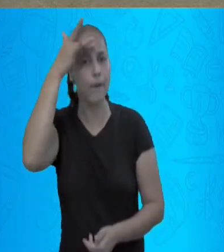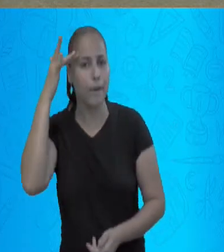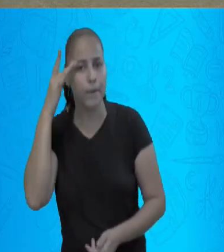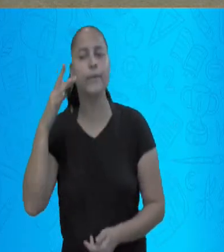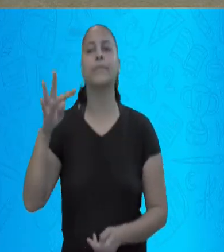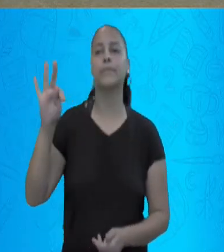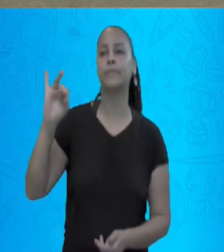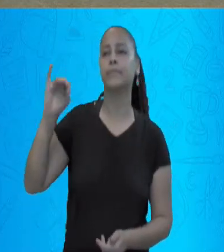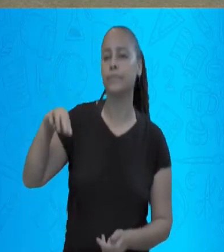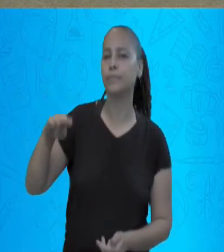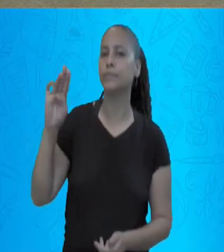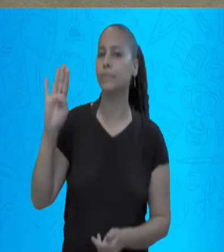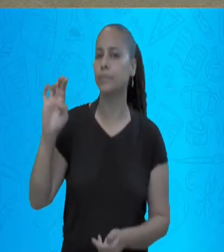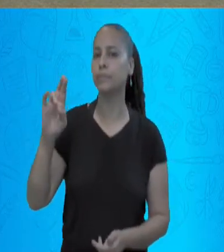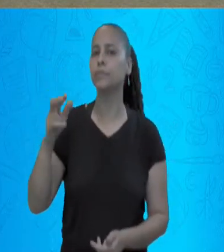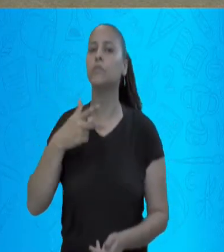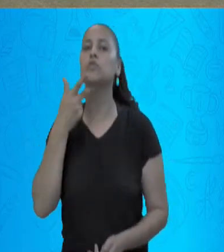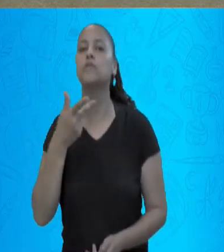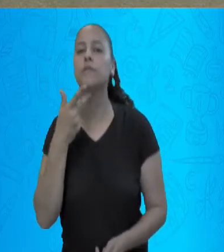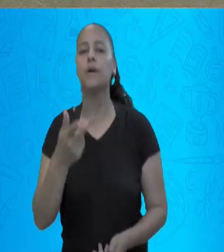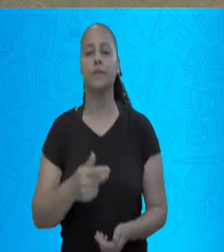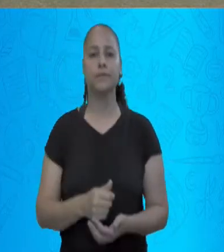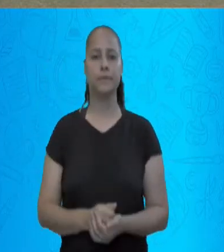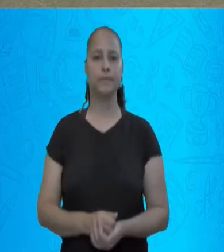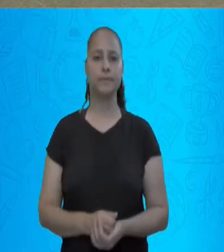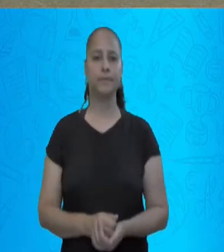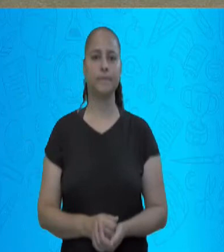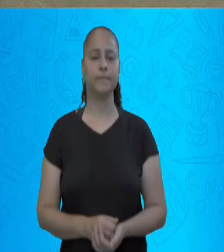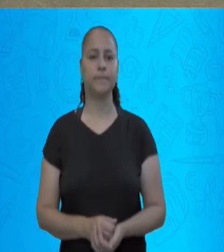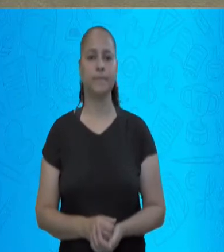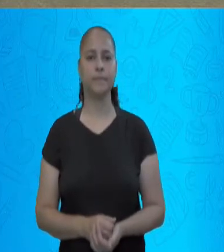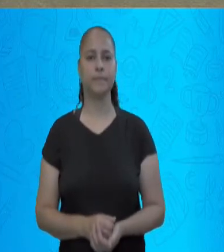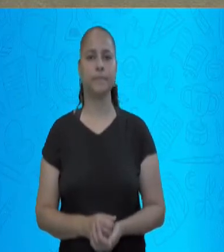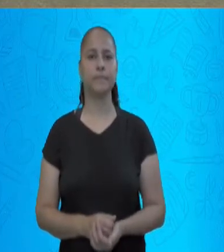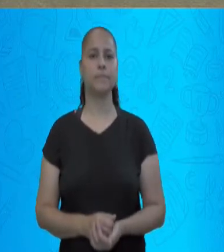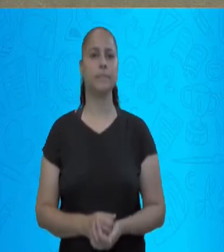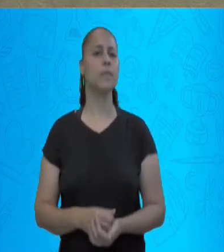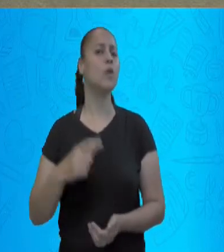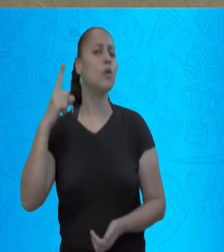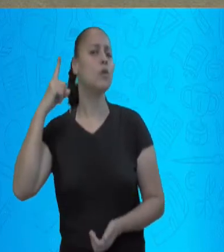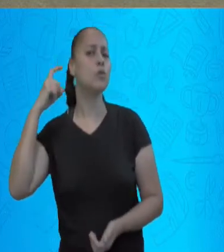também temos o nosso timbre de voz. A voz